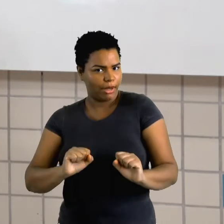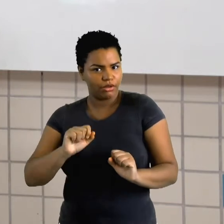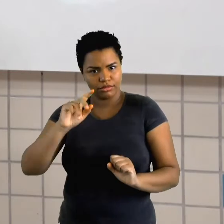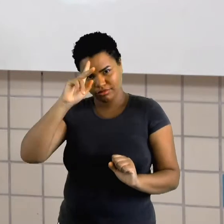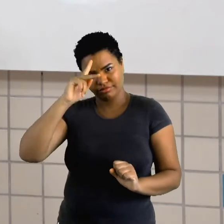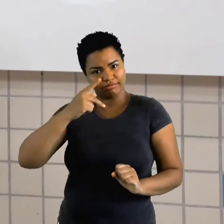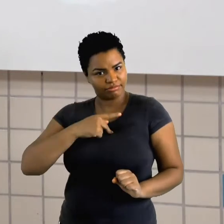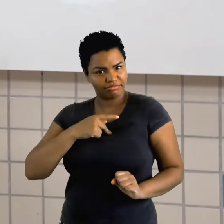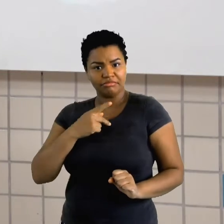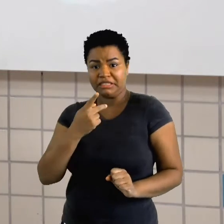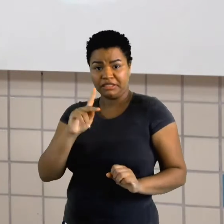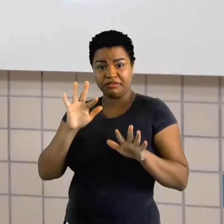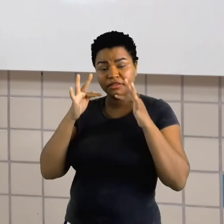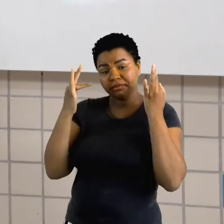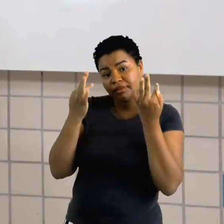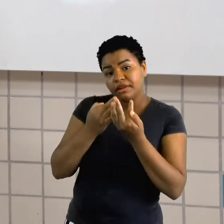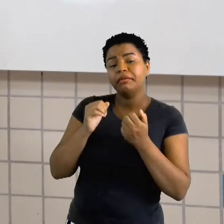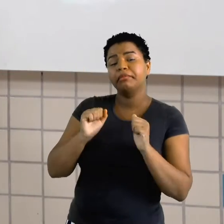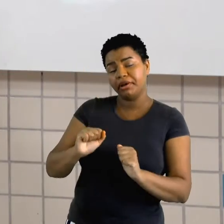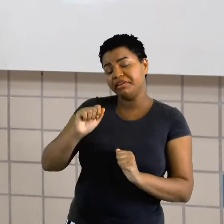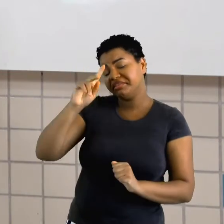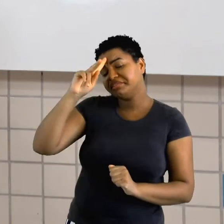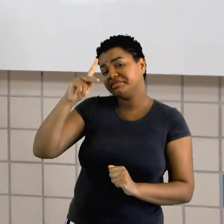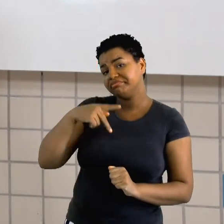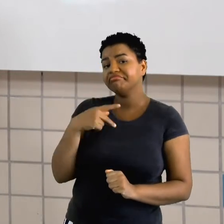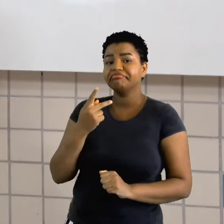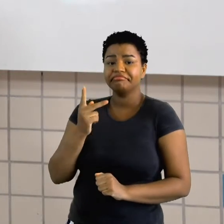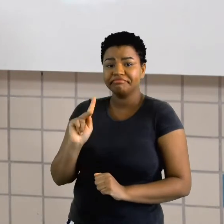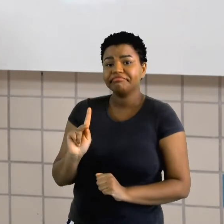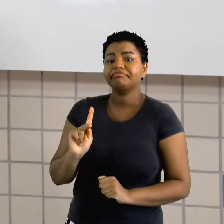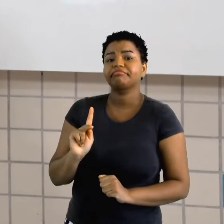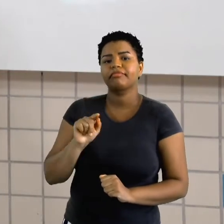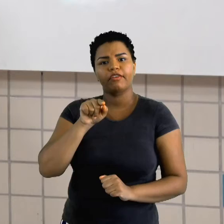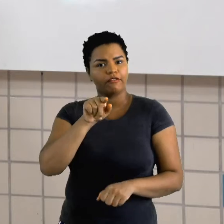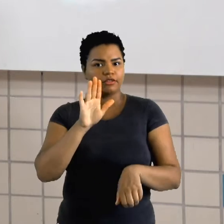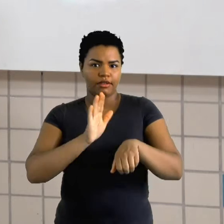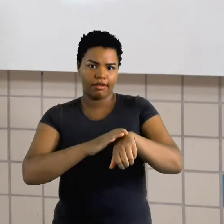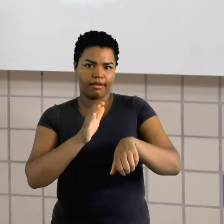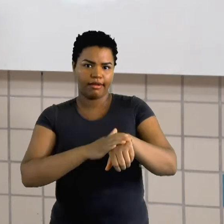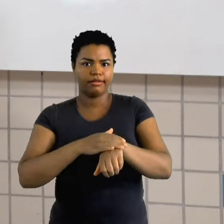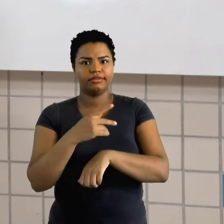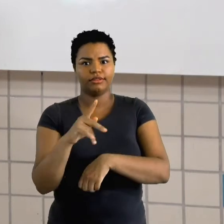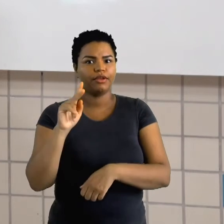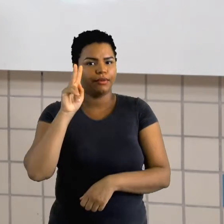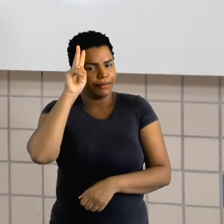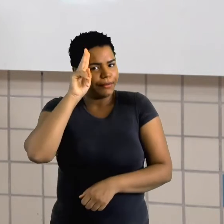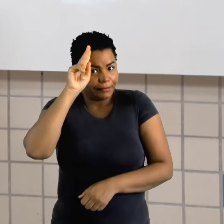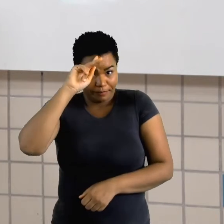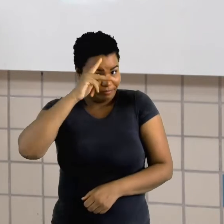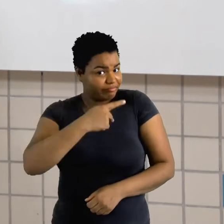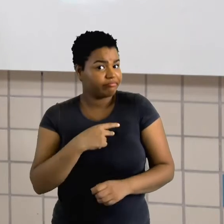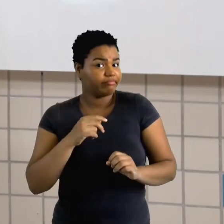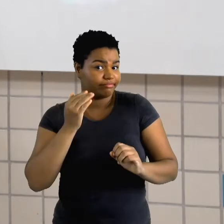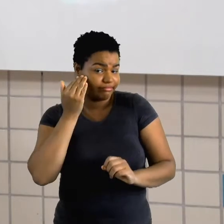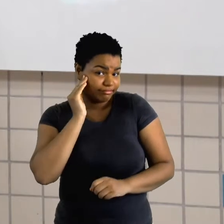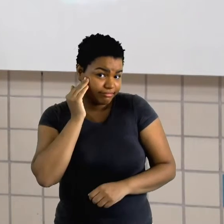seu parente pode fazer a autobiografia dele. Você pode fazer a sua autobiografia. Entendeu?